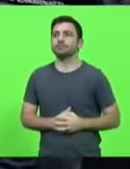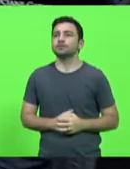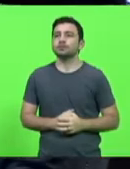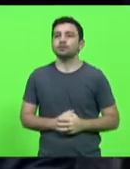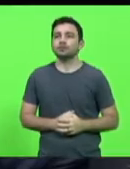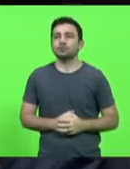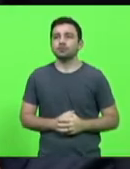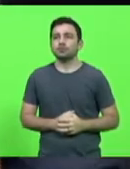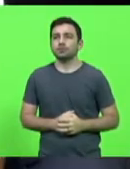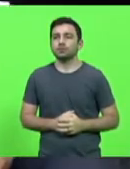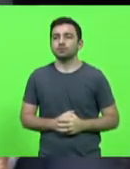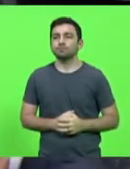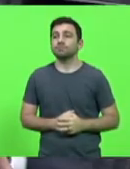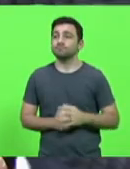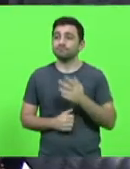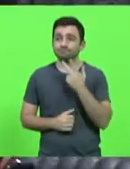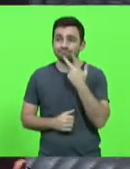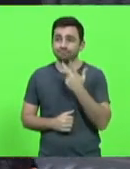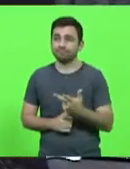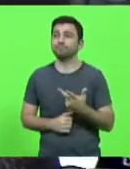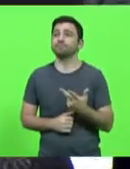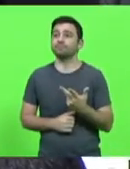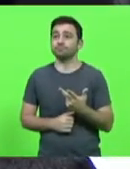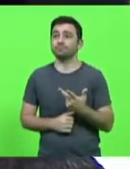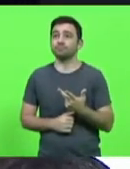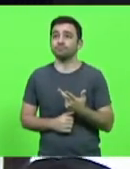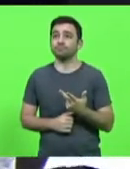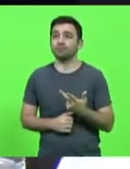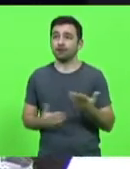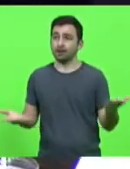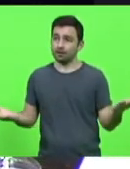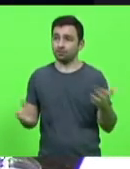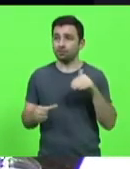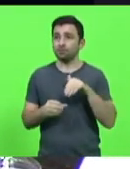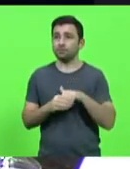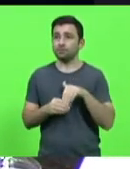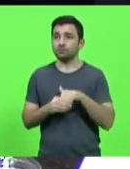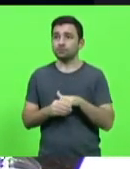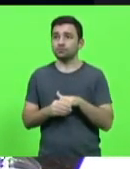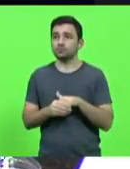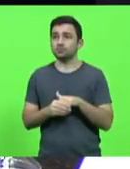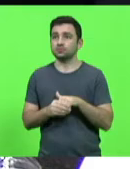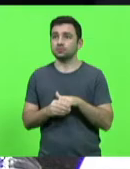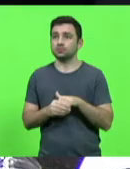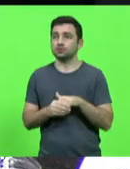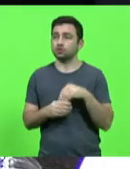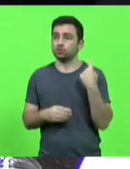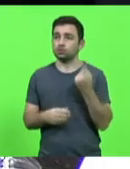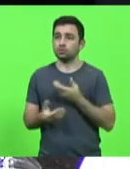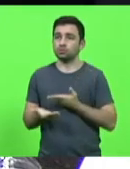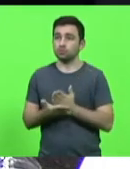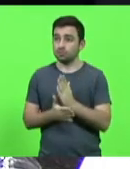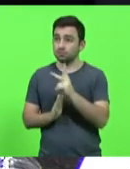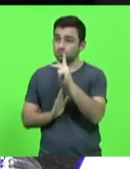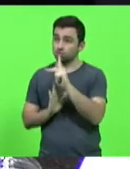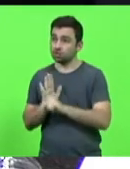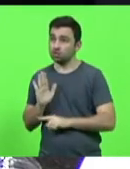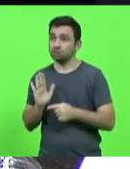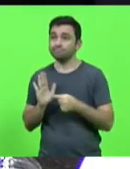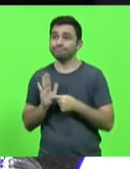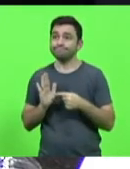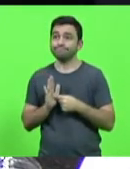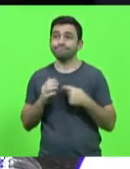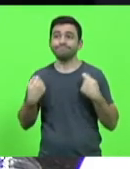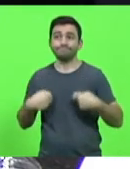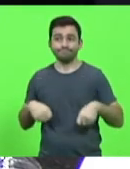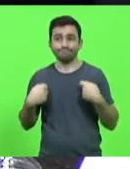e dizer a todos que, nessa votação aqui, presidente, nós vamos aprovar o projeto e precisamos aprovar